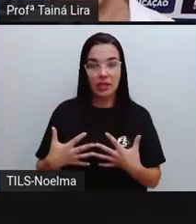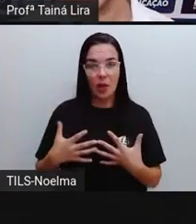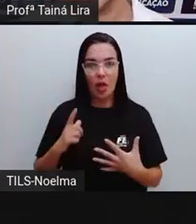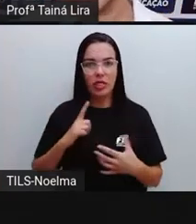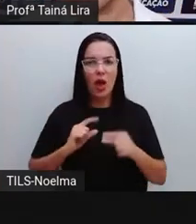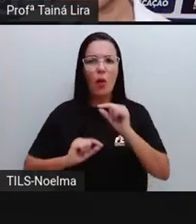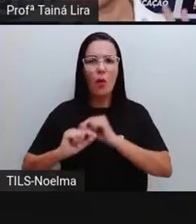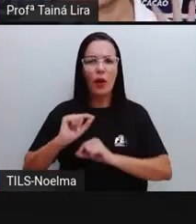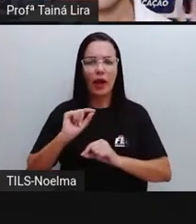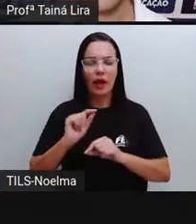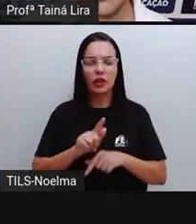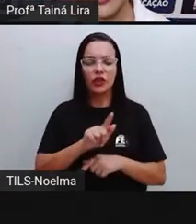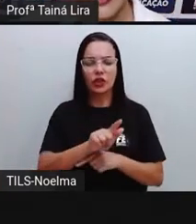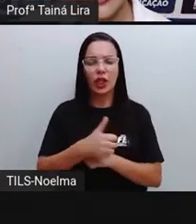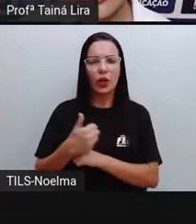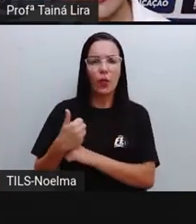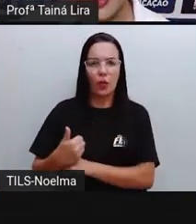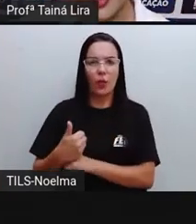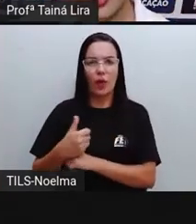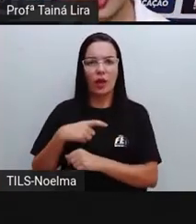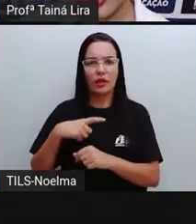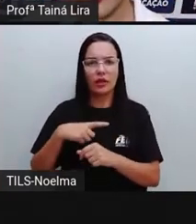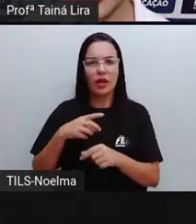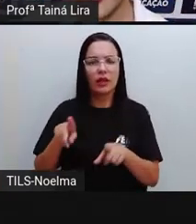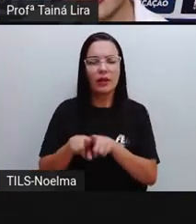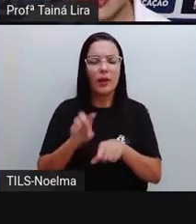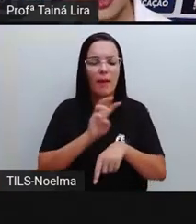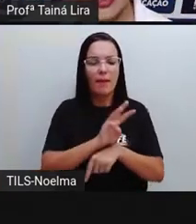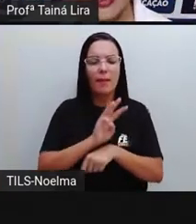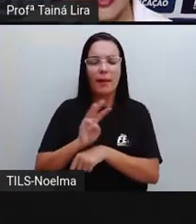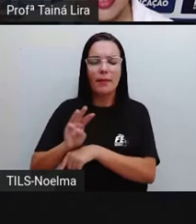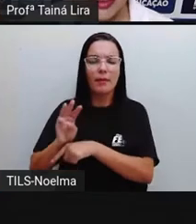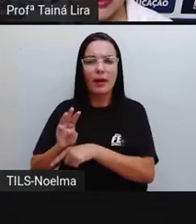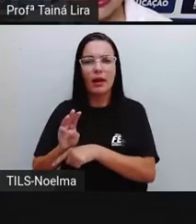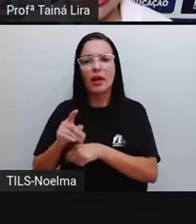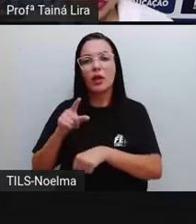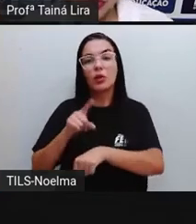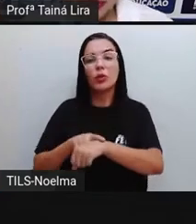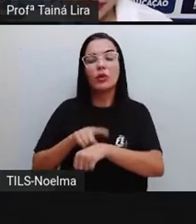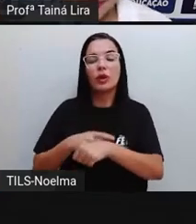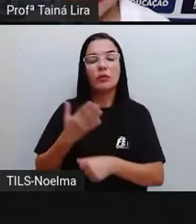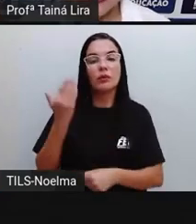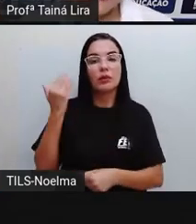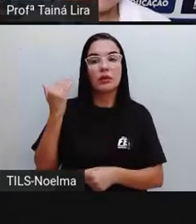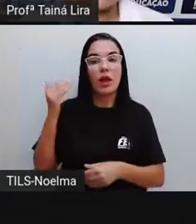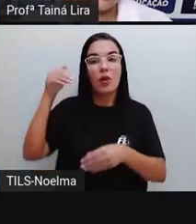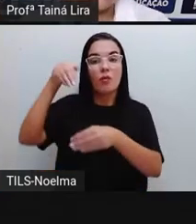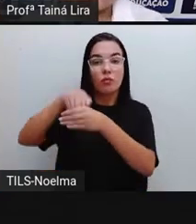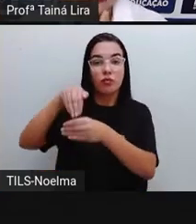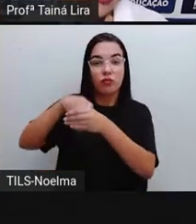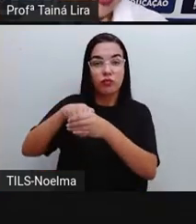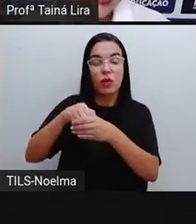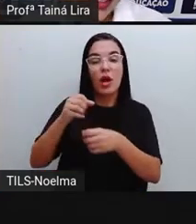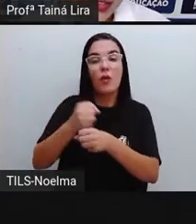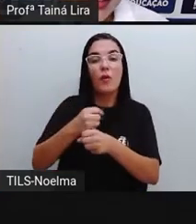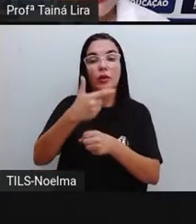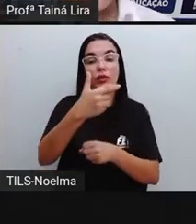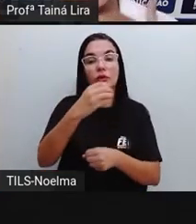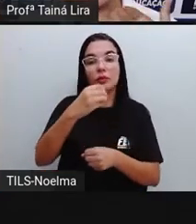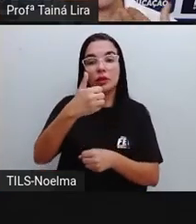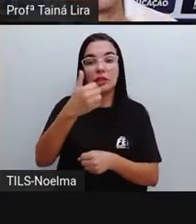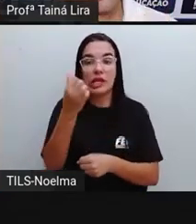e ele foi colocado lá na página do G1, na época de eleição, na época da eleição de 2016,